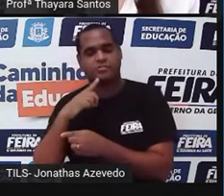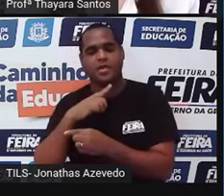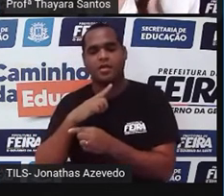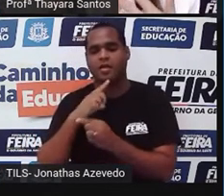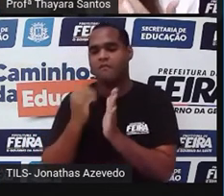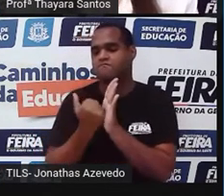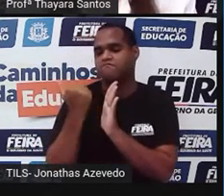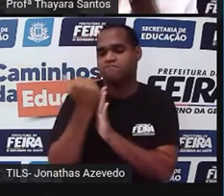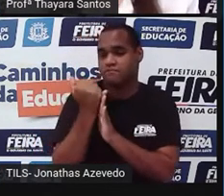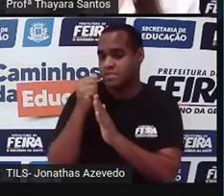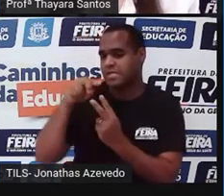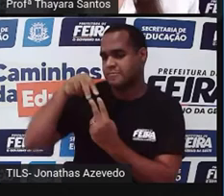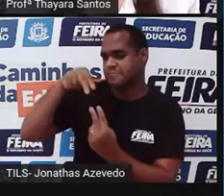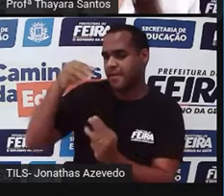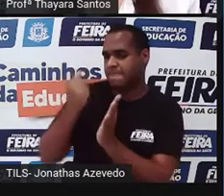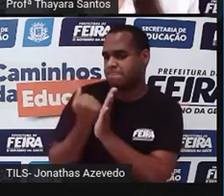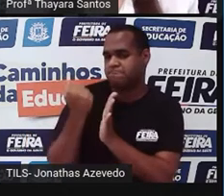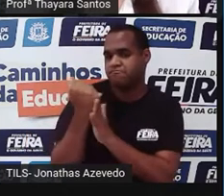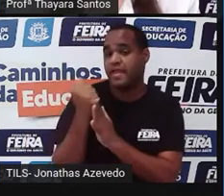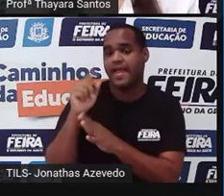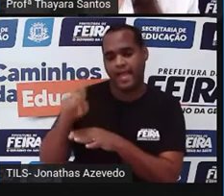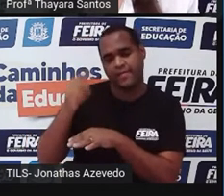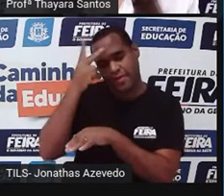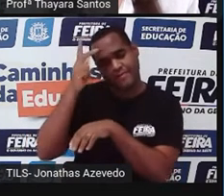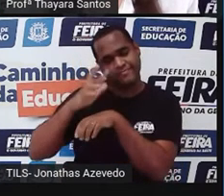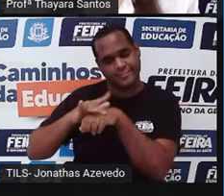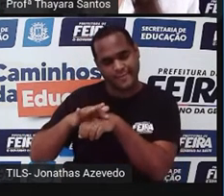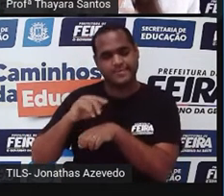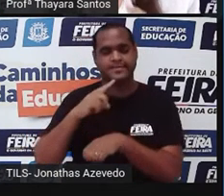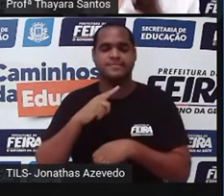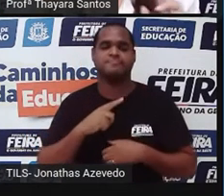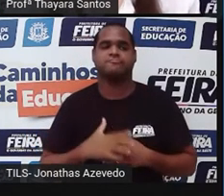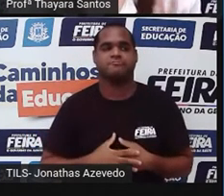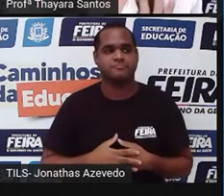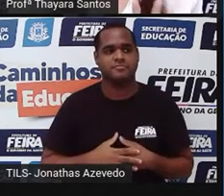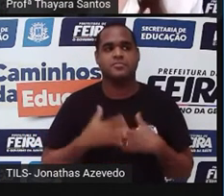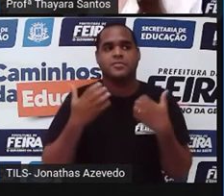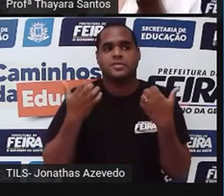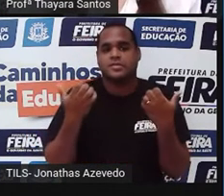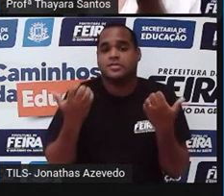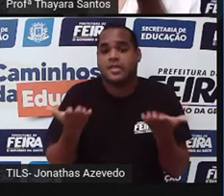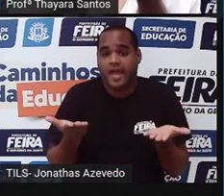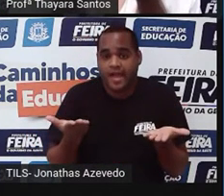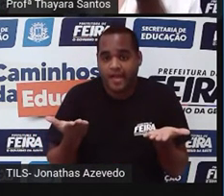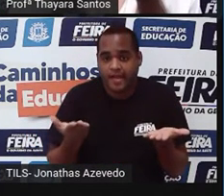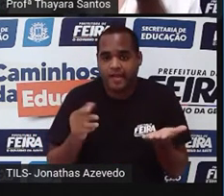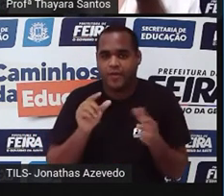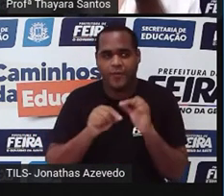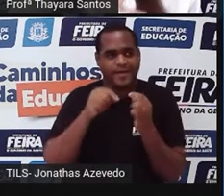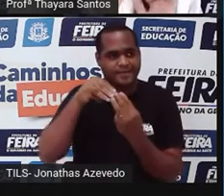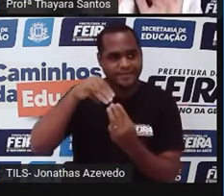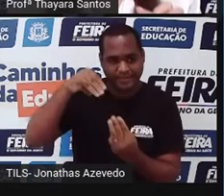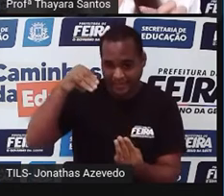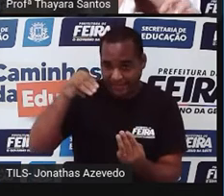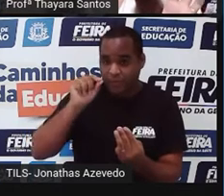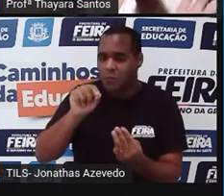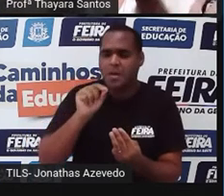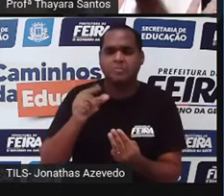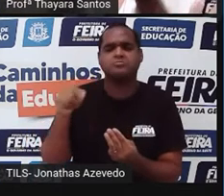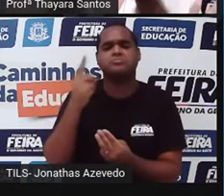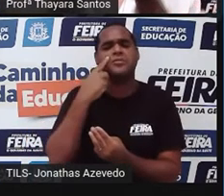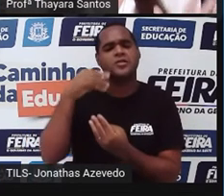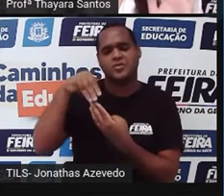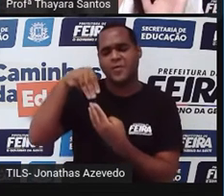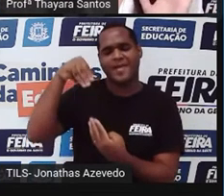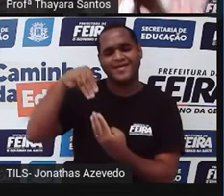faz com que a pessoa desenvolva essa doença. Então, e por que a chama de trissomia do cromossomo 21? Porque,